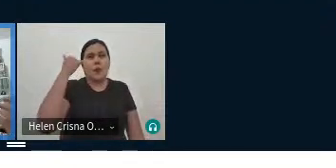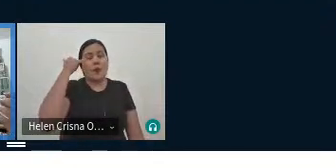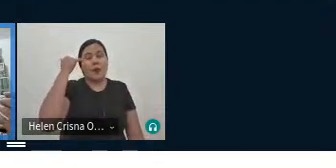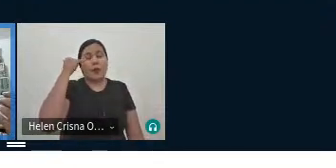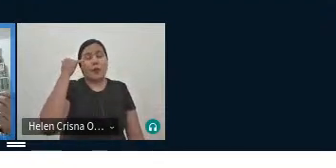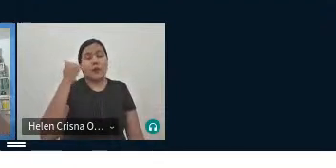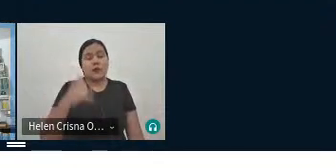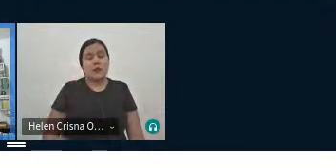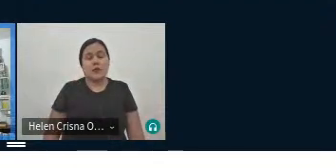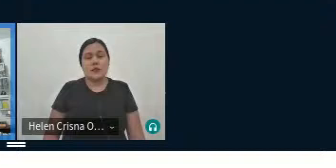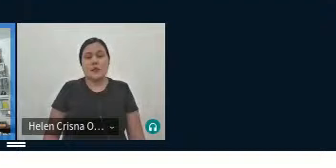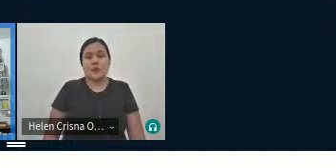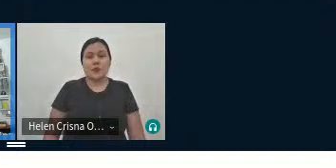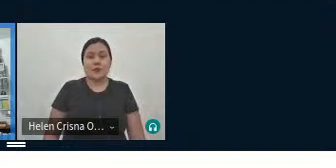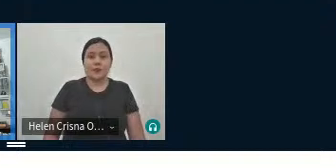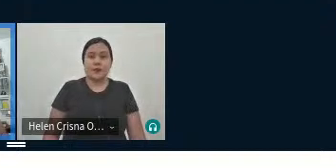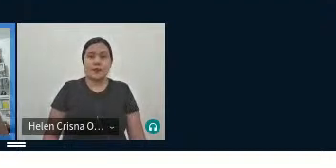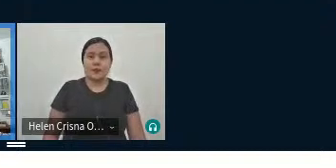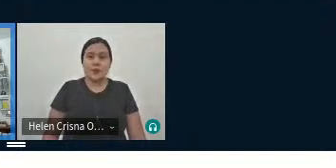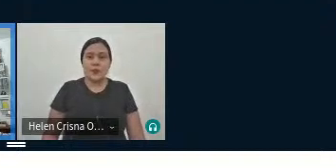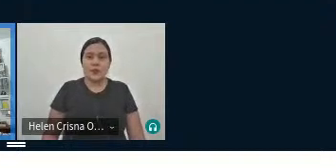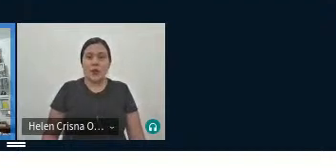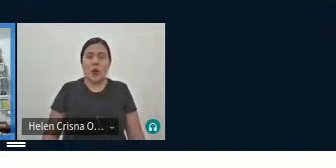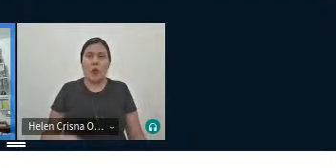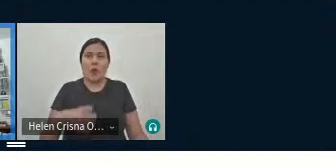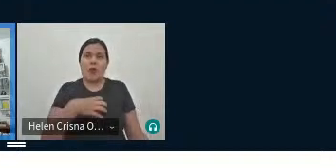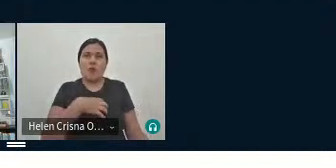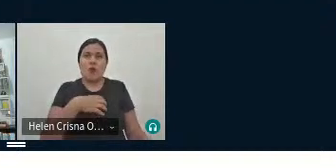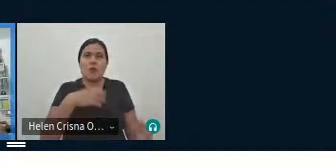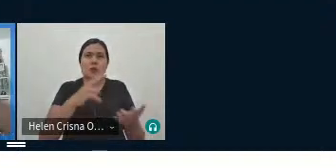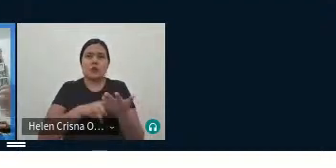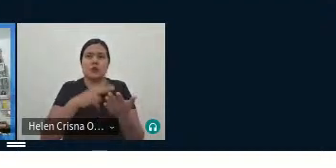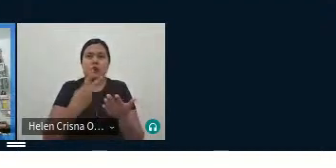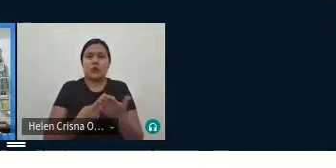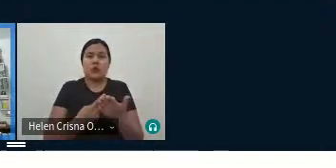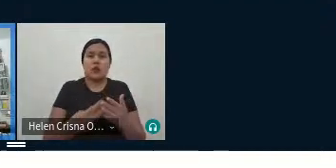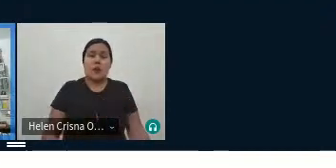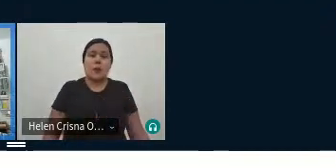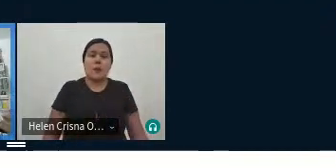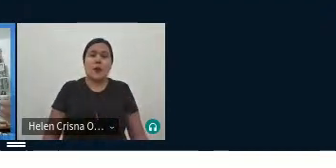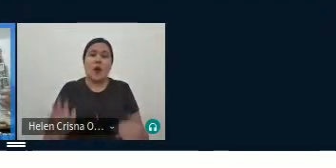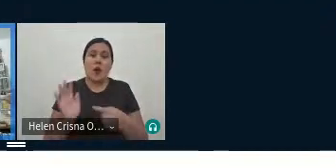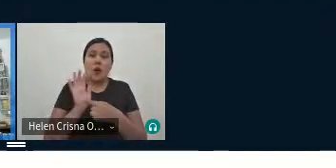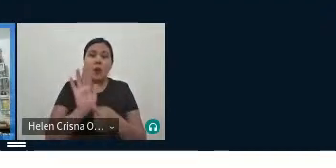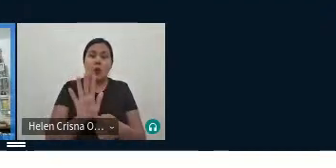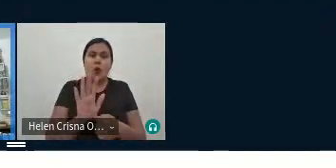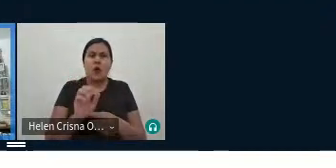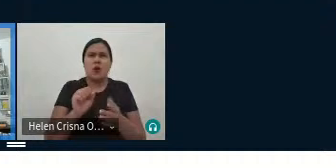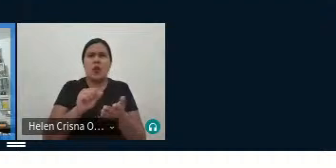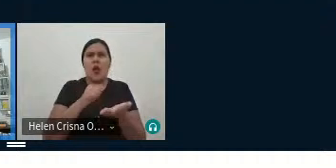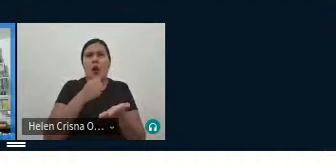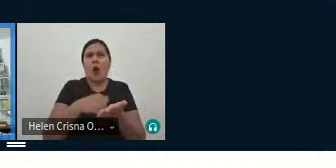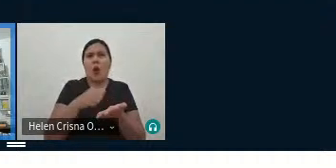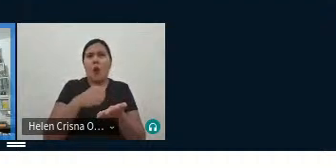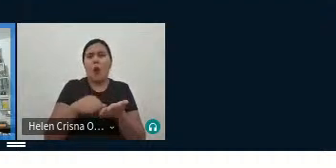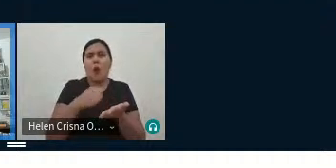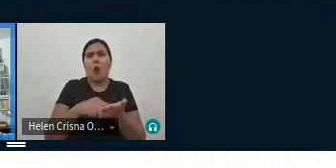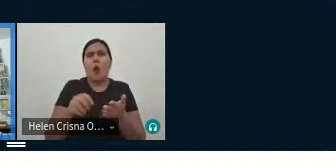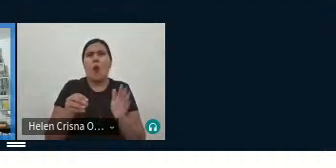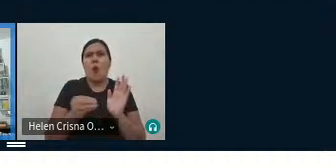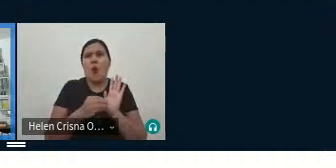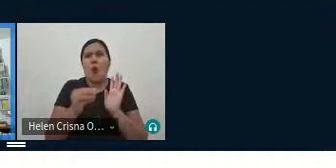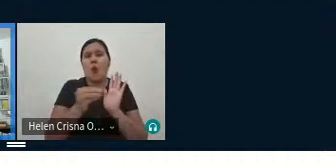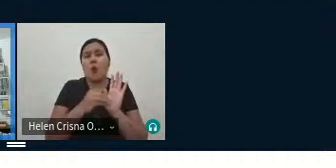japonês, como forma de tradução, é onde você mostra a obra, você traz elementos que